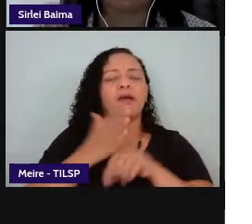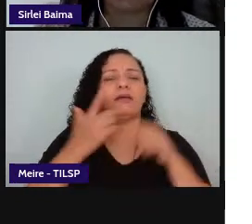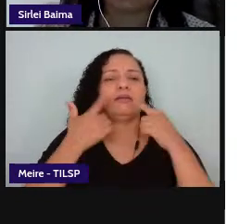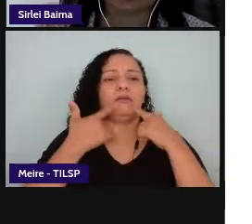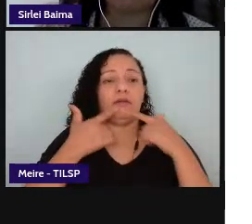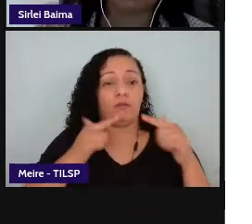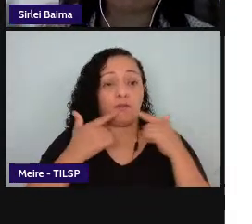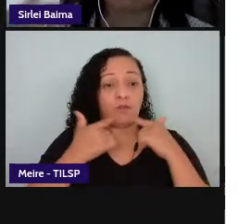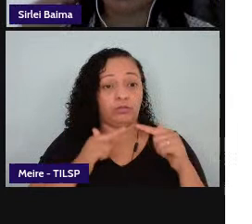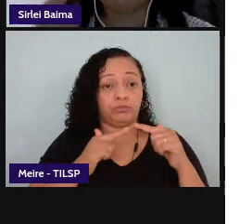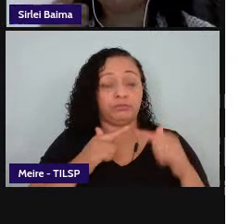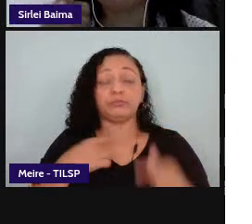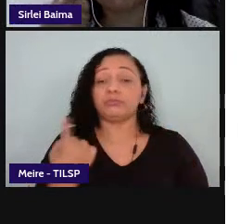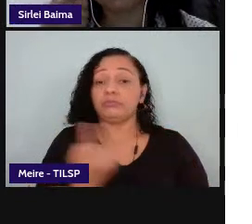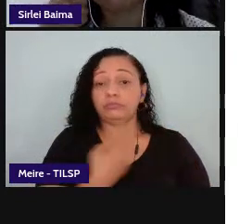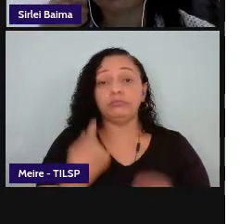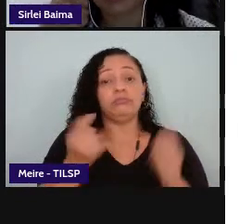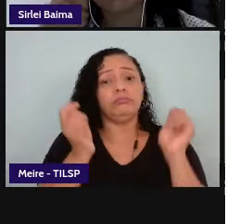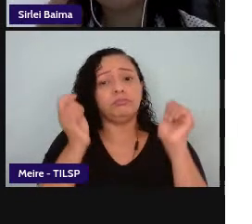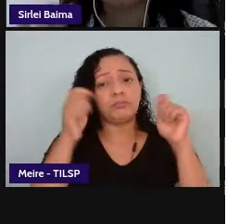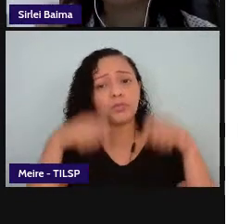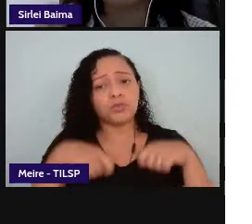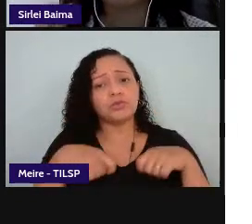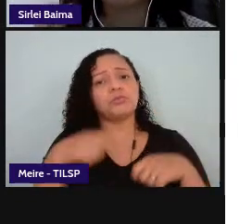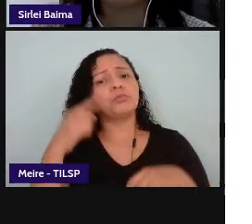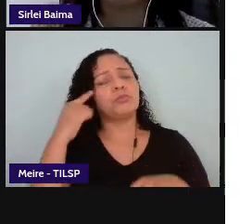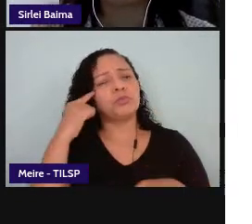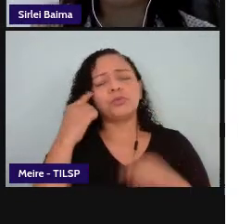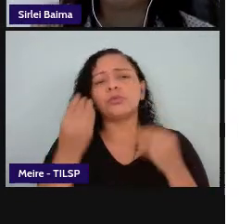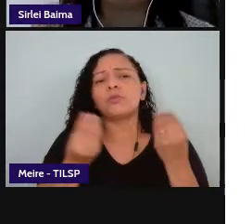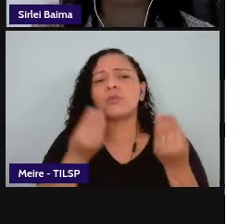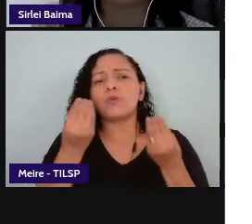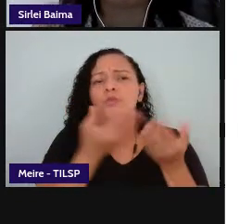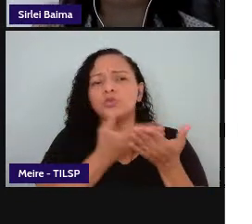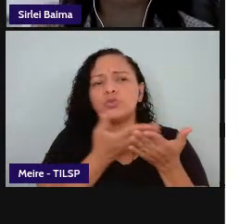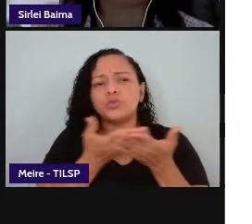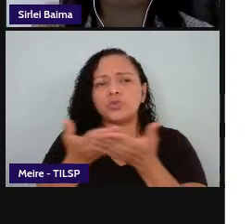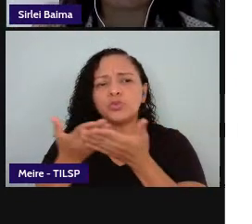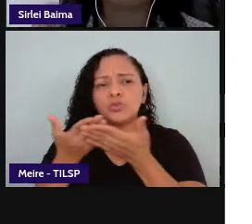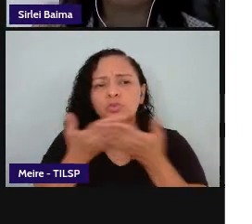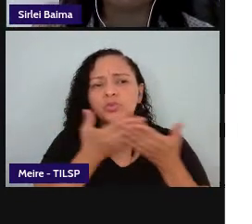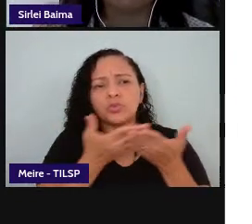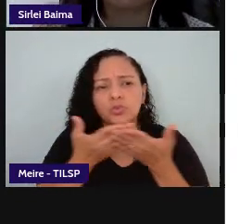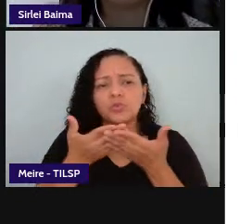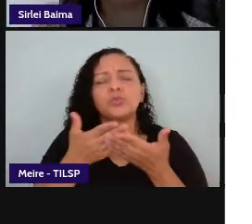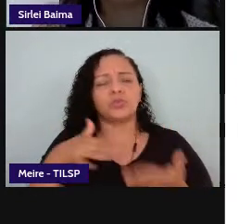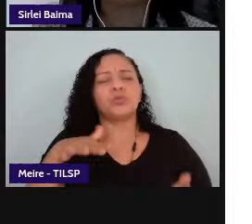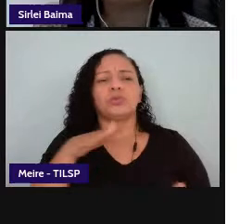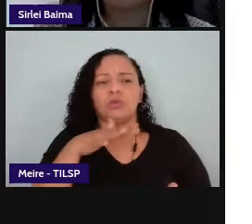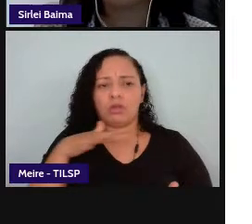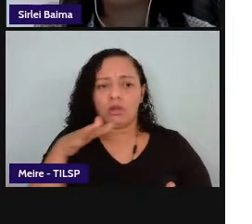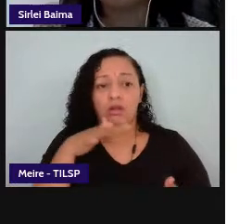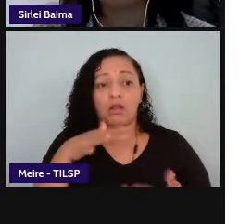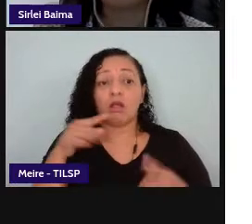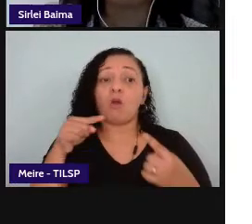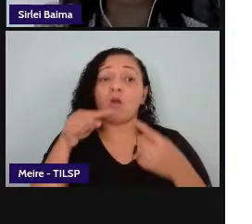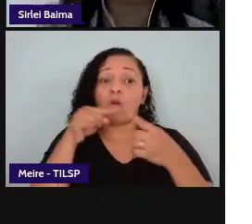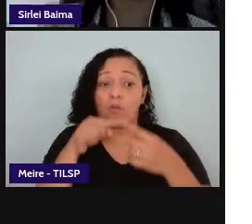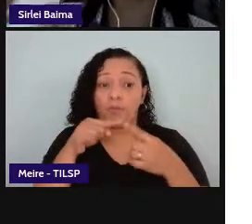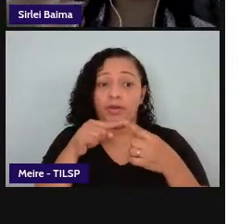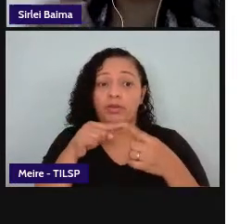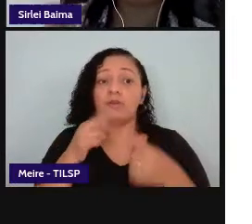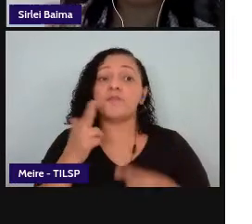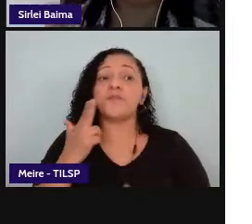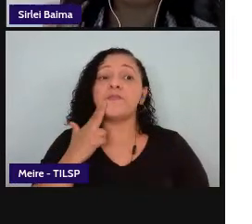nós conseguirmos também deslumbrar um estudo sobre os campos na perspectiva bactiniana então bactiniana já